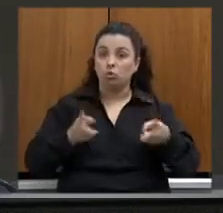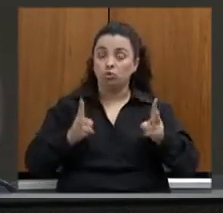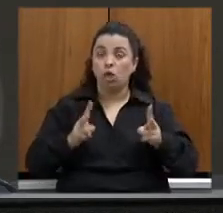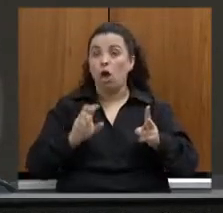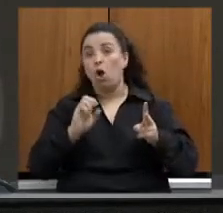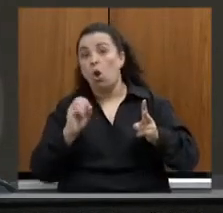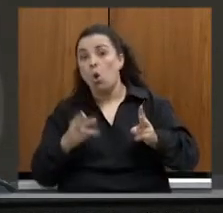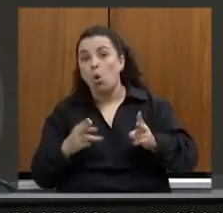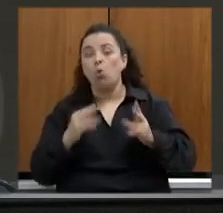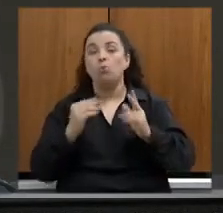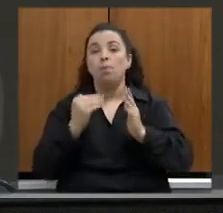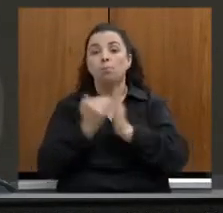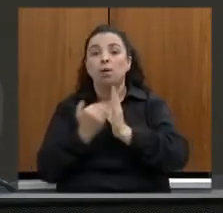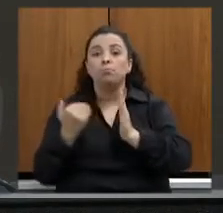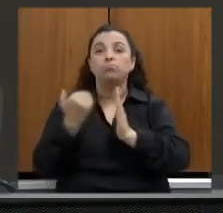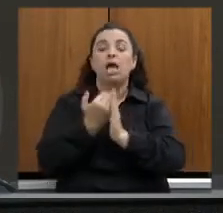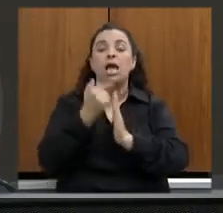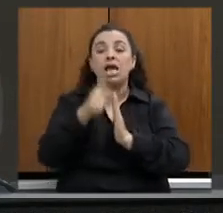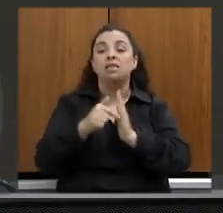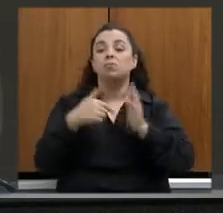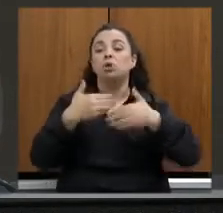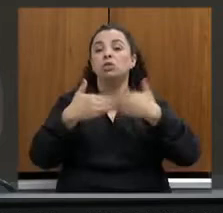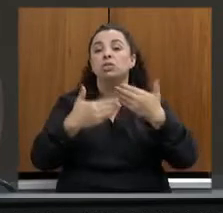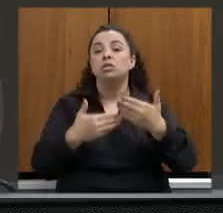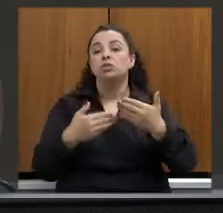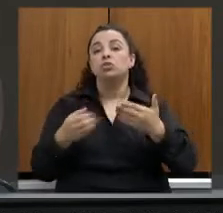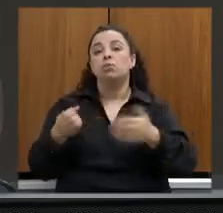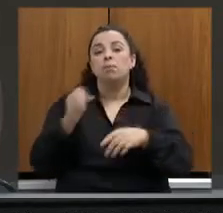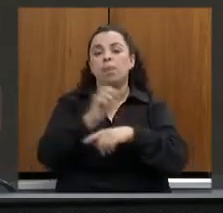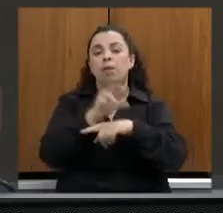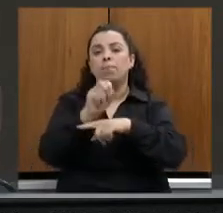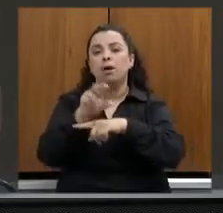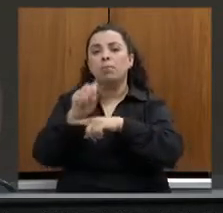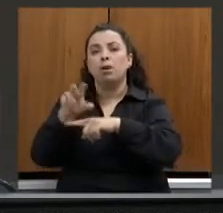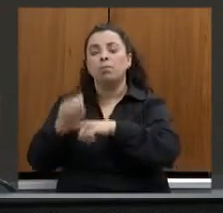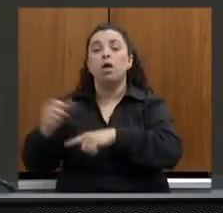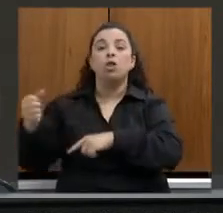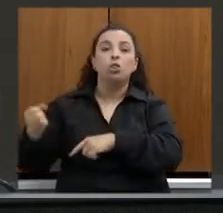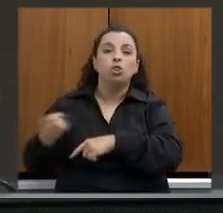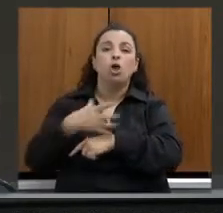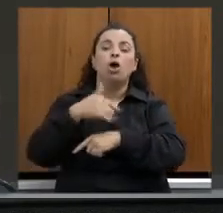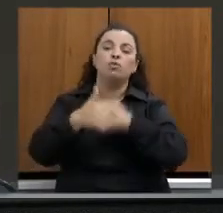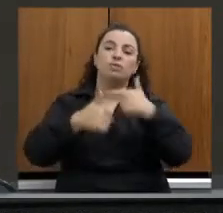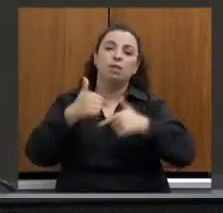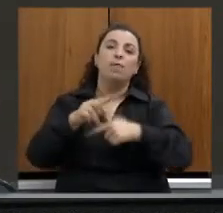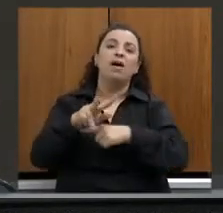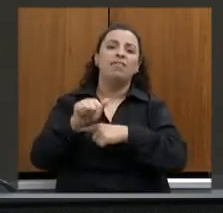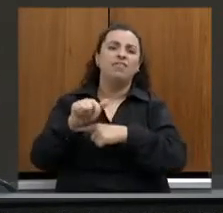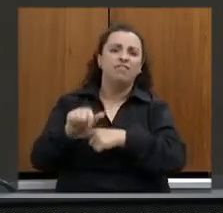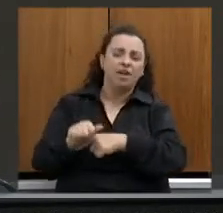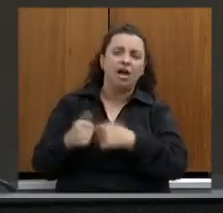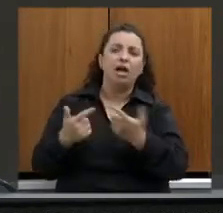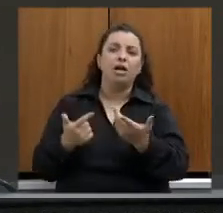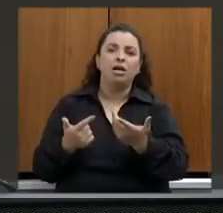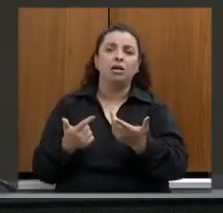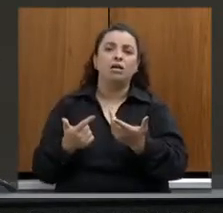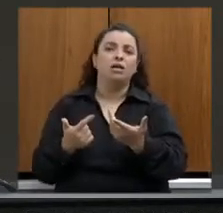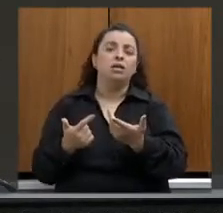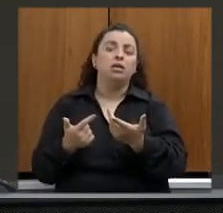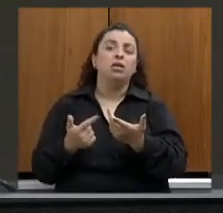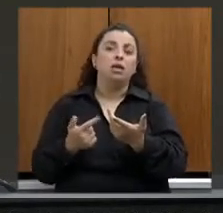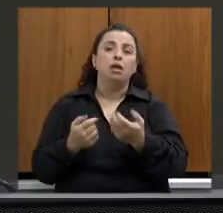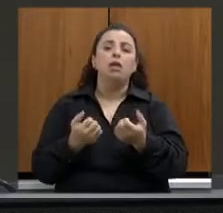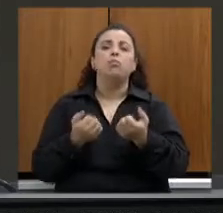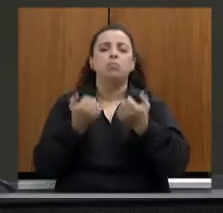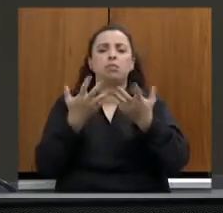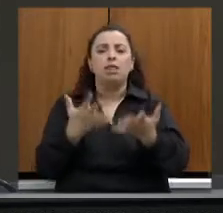esse processo de geração de empregos, esse processo de espalhar crescimento pelos quatro cantos do Estado e de permitir a transformação da realidade em